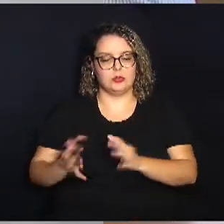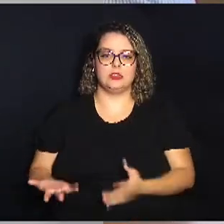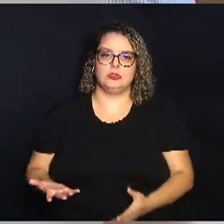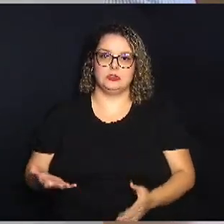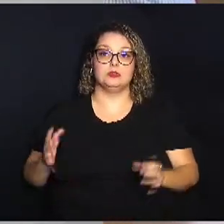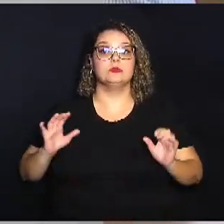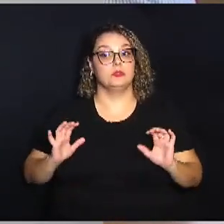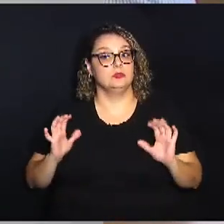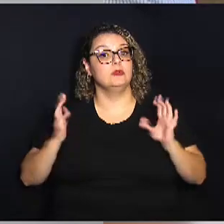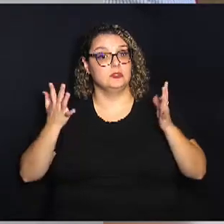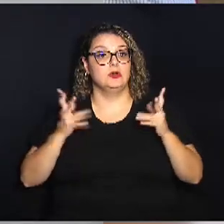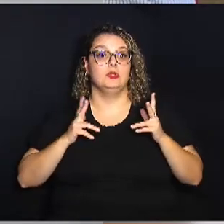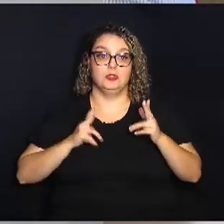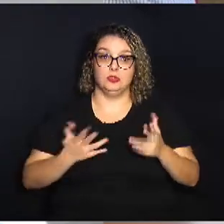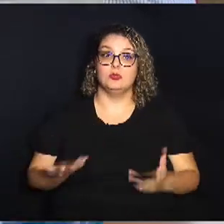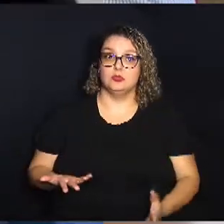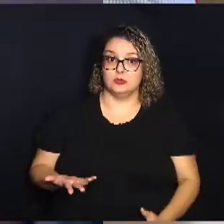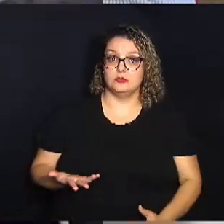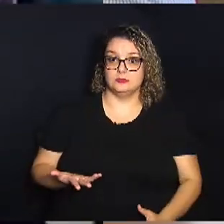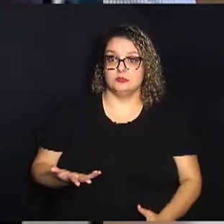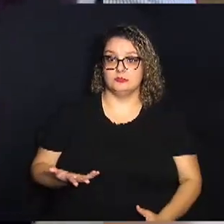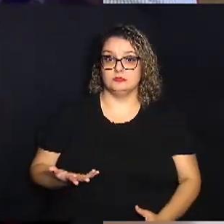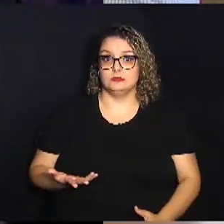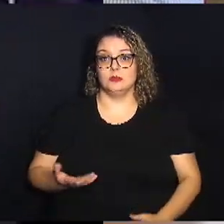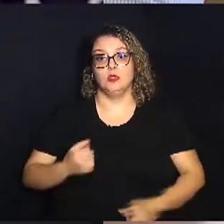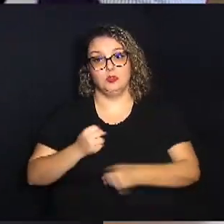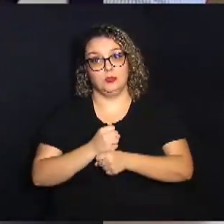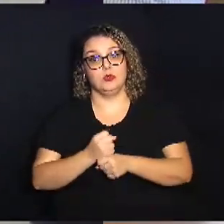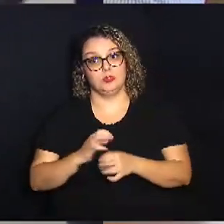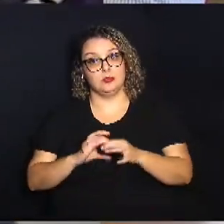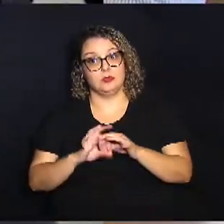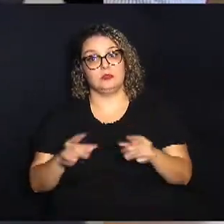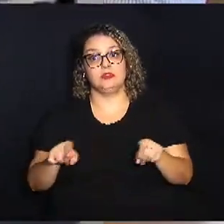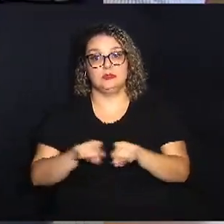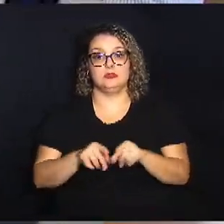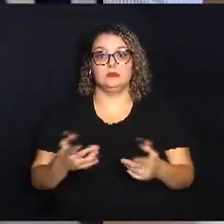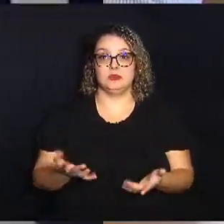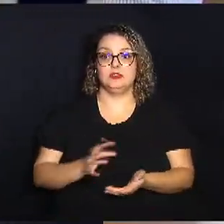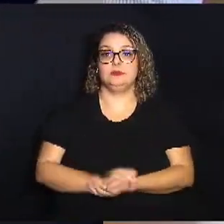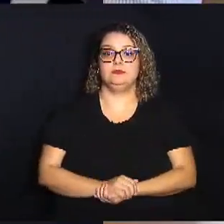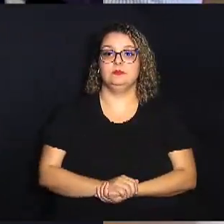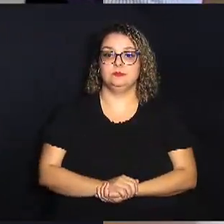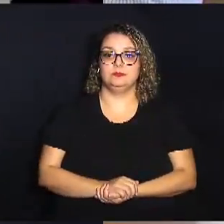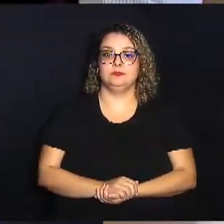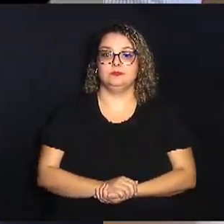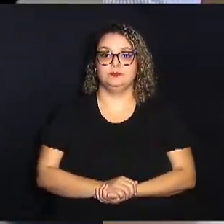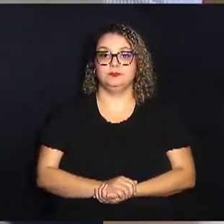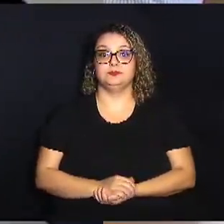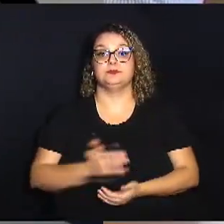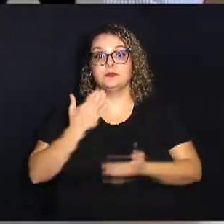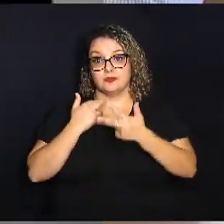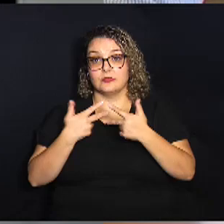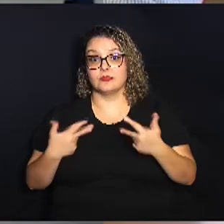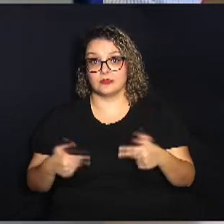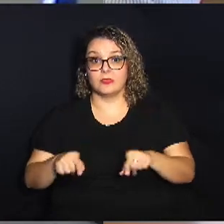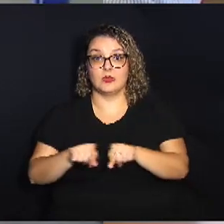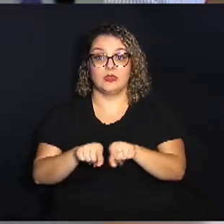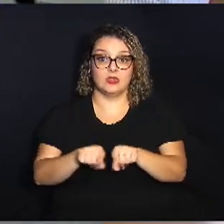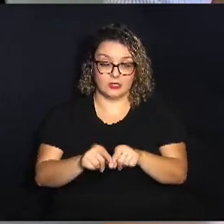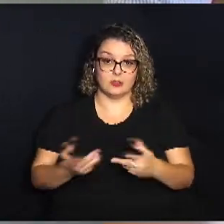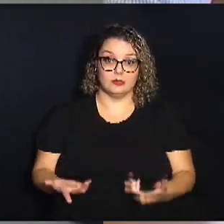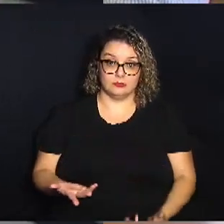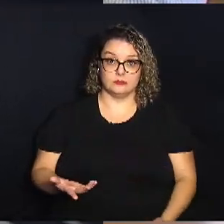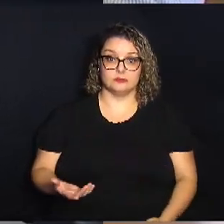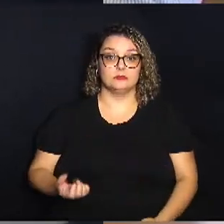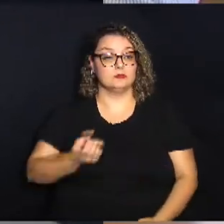festa de acordo com o que o ano está permitindo também e além dessa questão de alimento também ficar atento ao